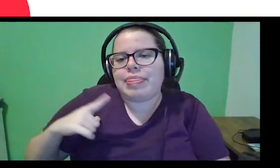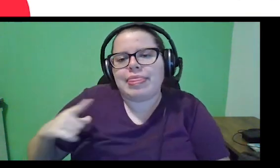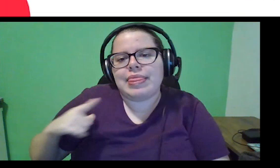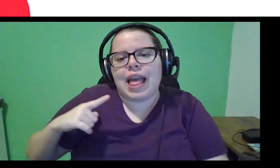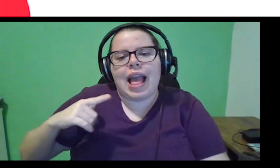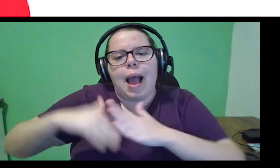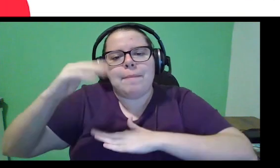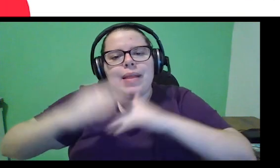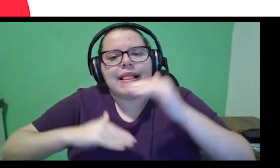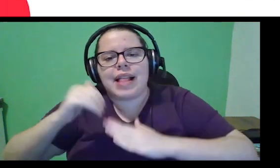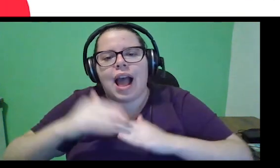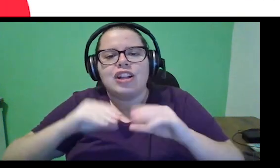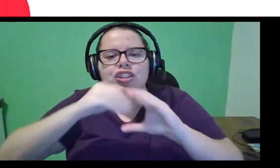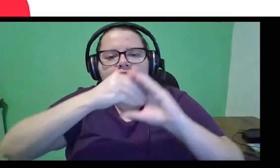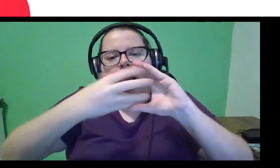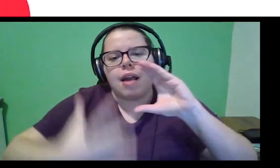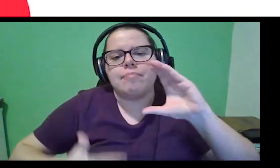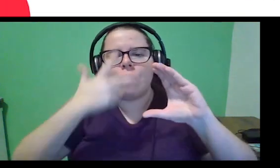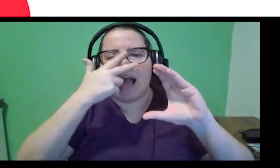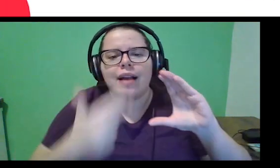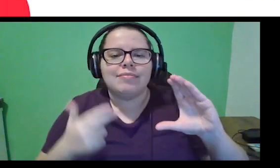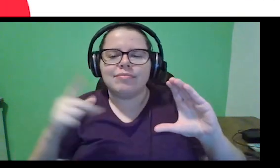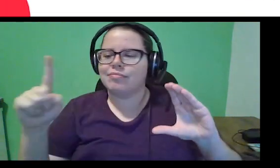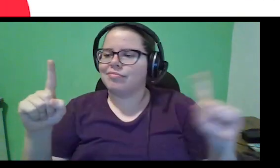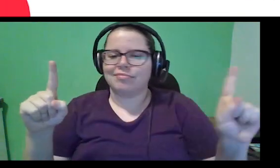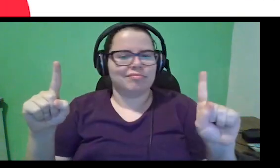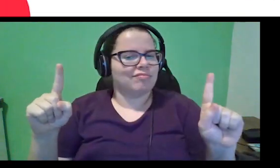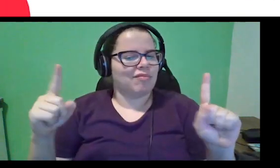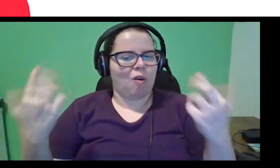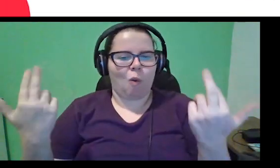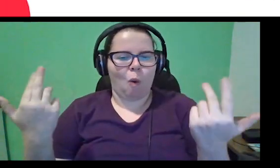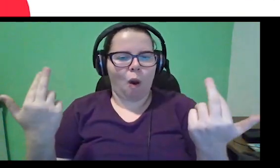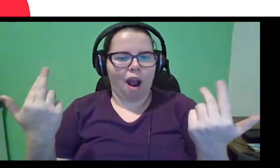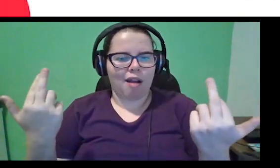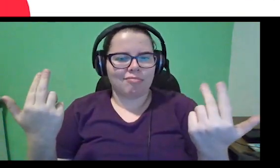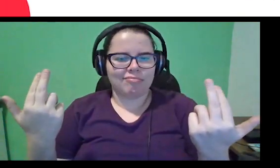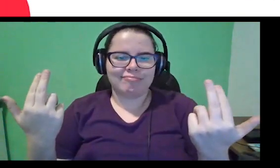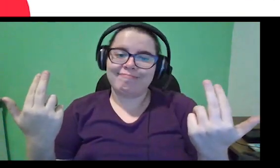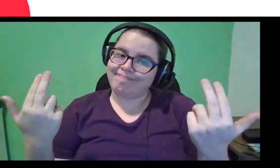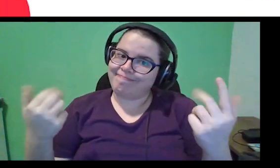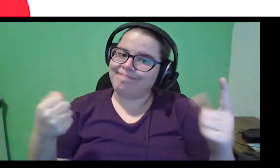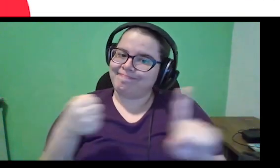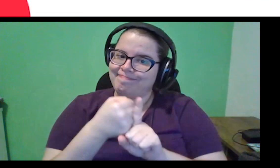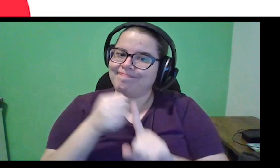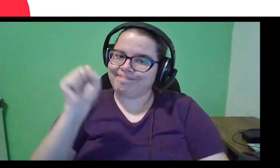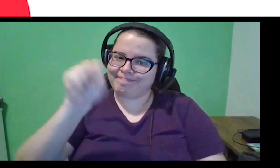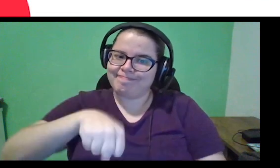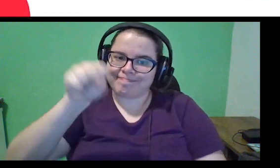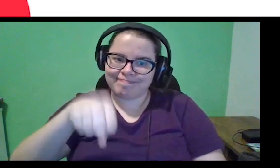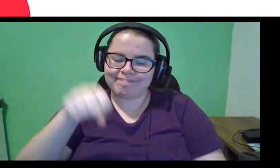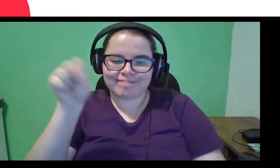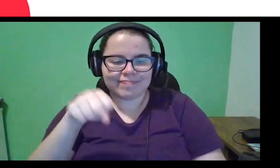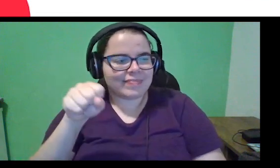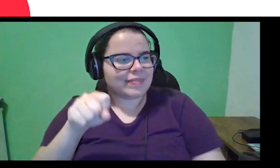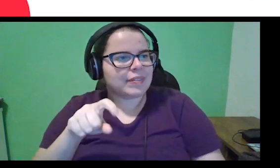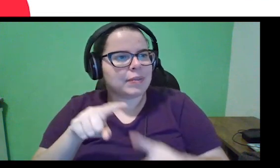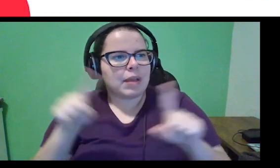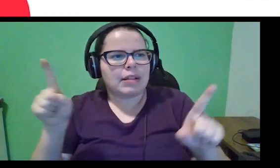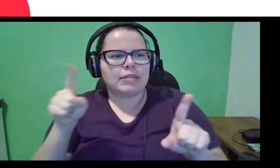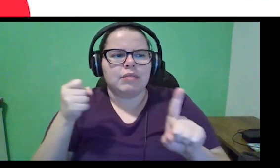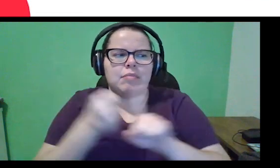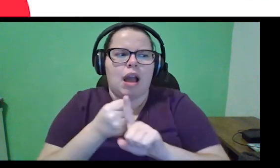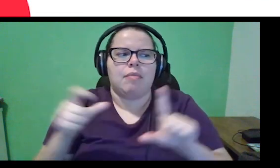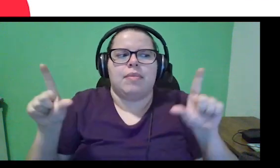skills, né? Características muito parecidas com algumas outras, há impacto, claro, sem dúvida nenhuma. Mas vai ser um impacto